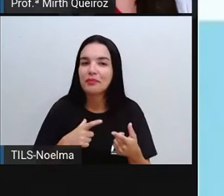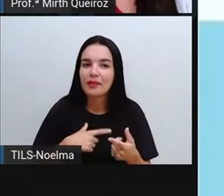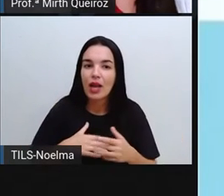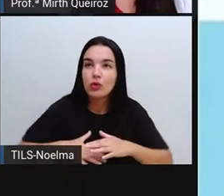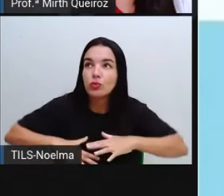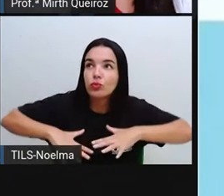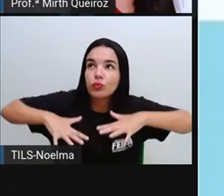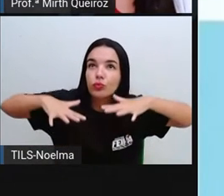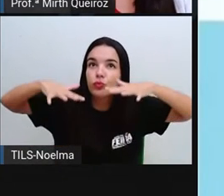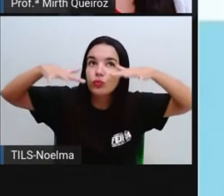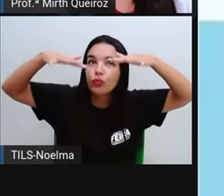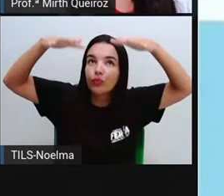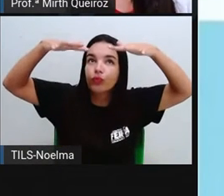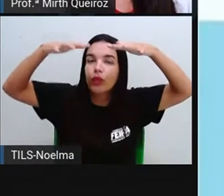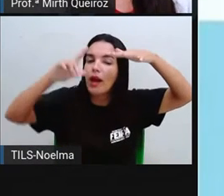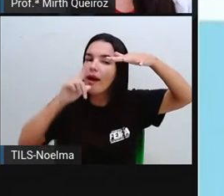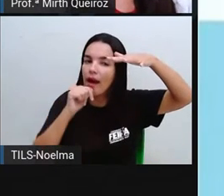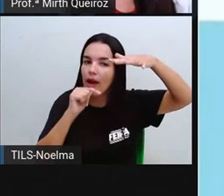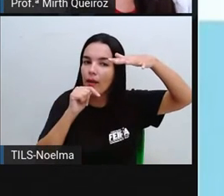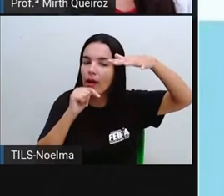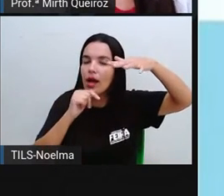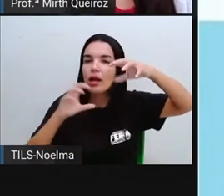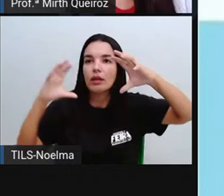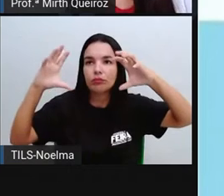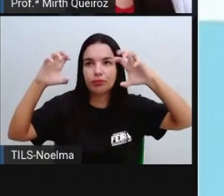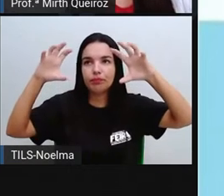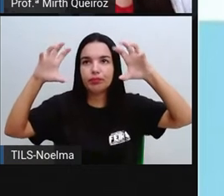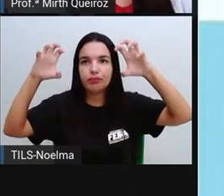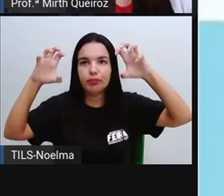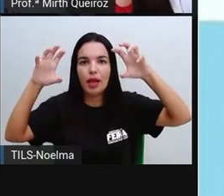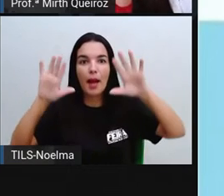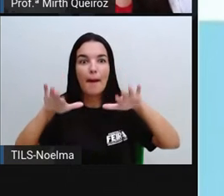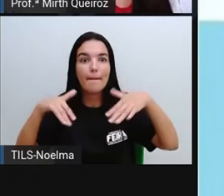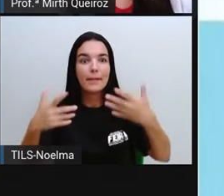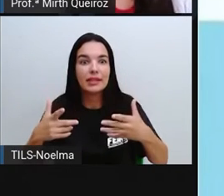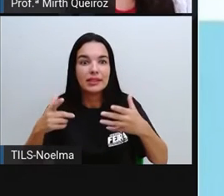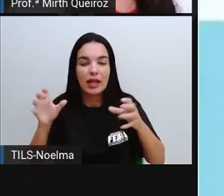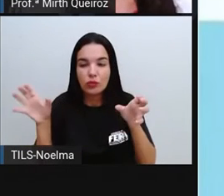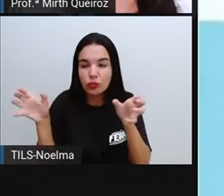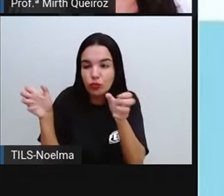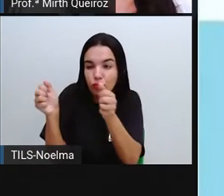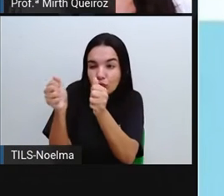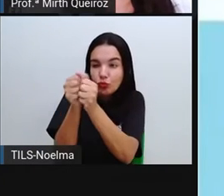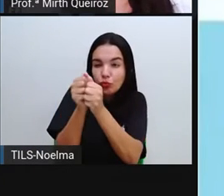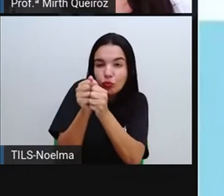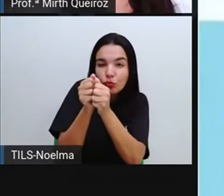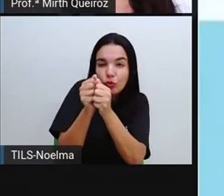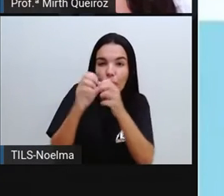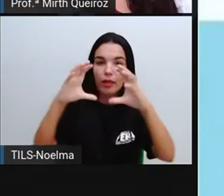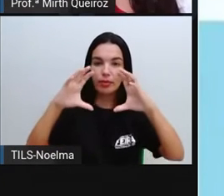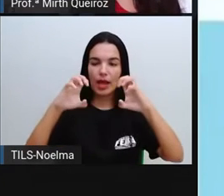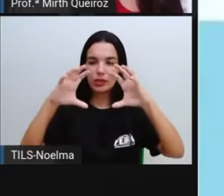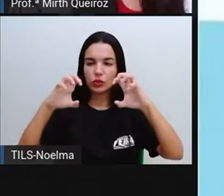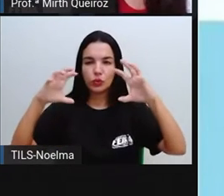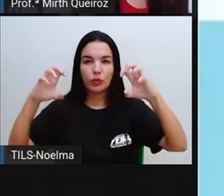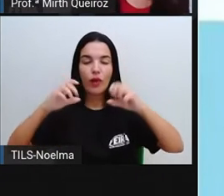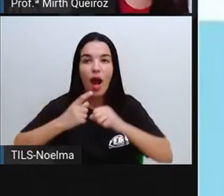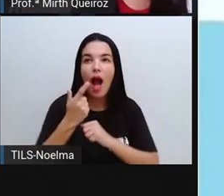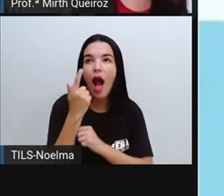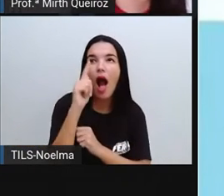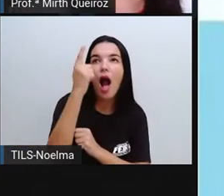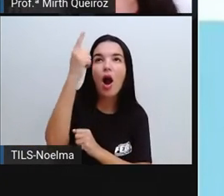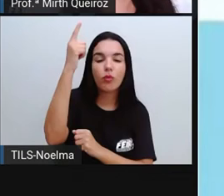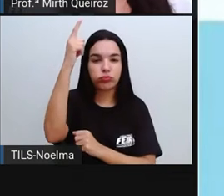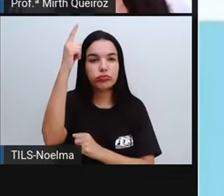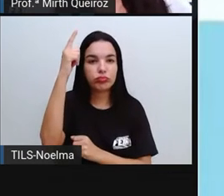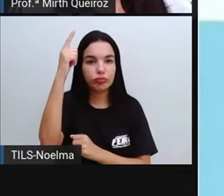subindo, subindo, subindo. Aí, de repente, ela vai se condensar, quando está em altíssimas